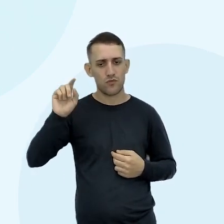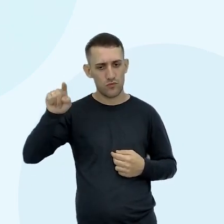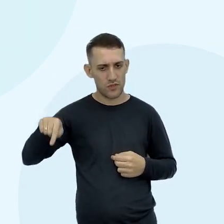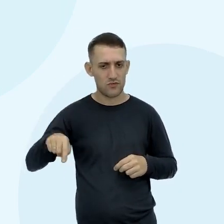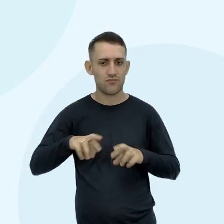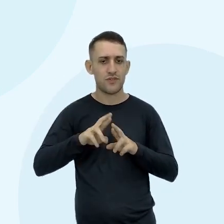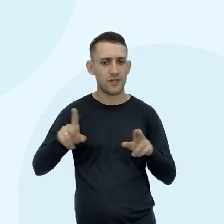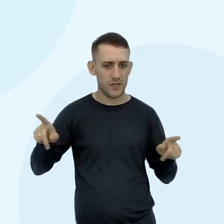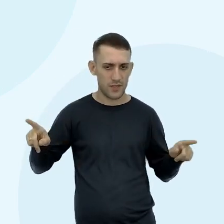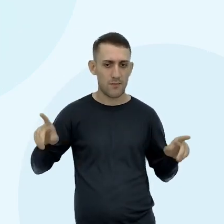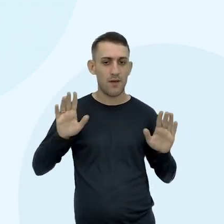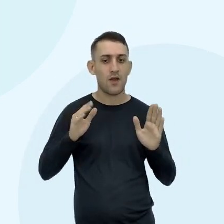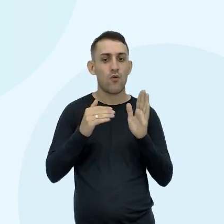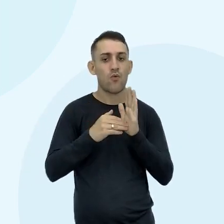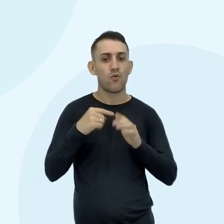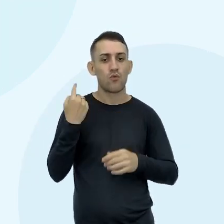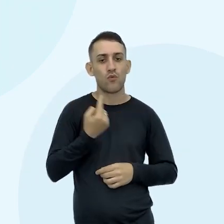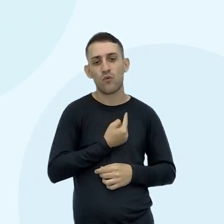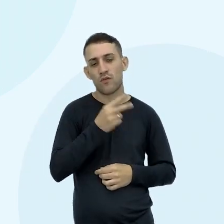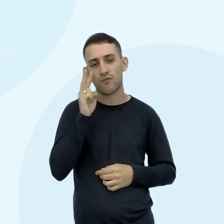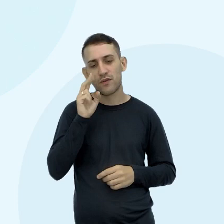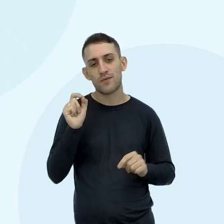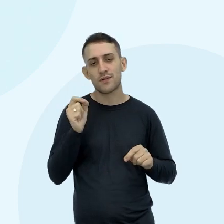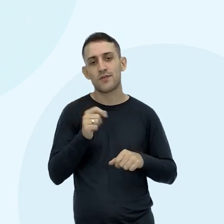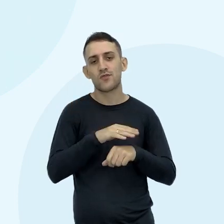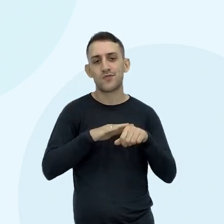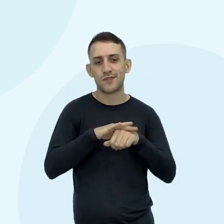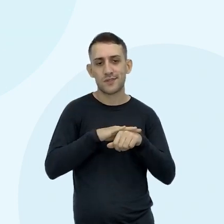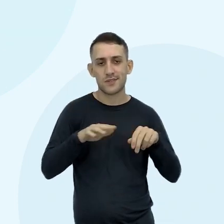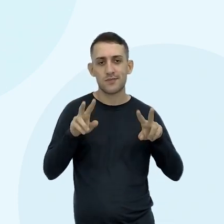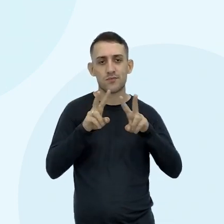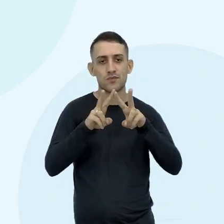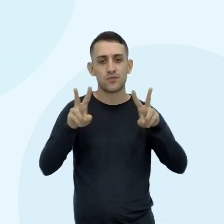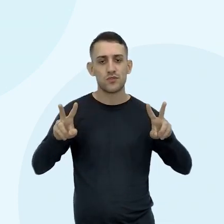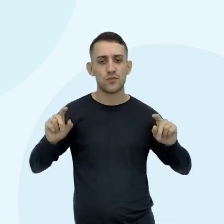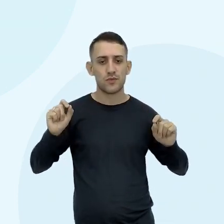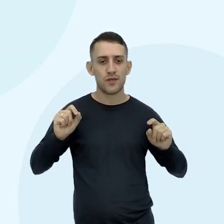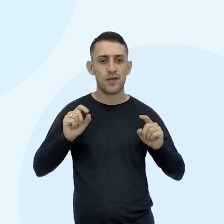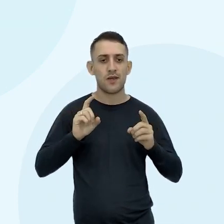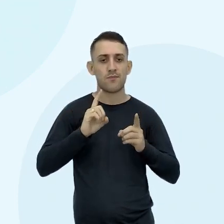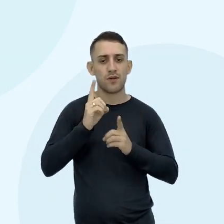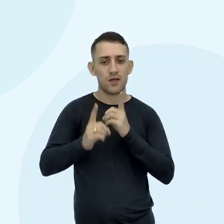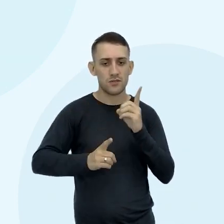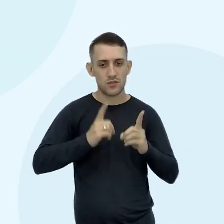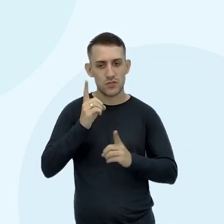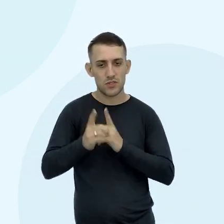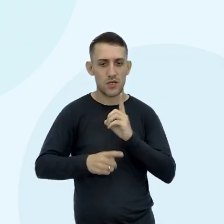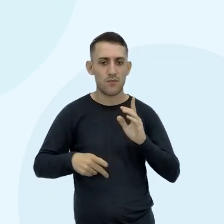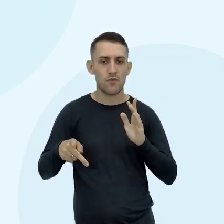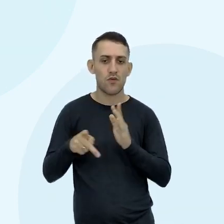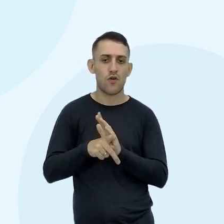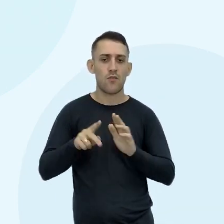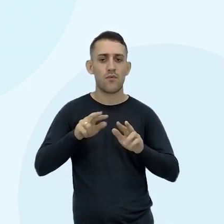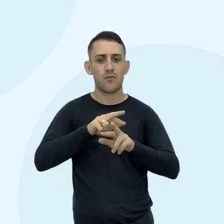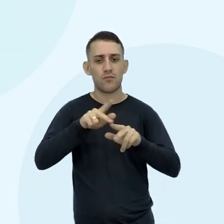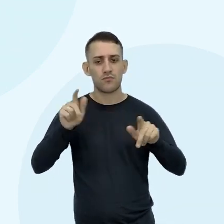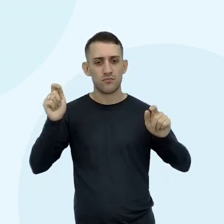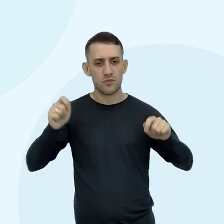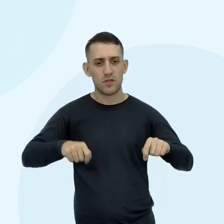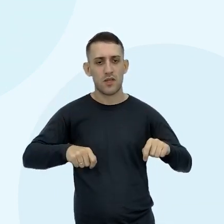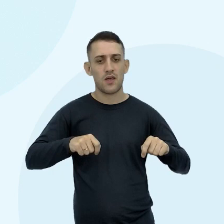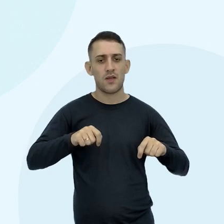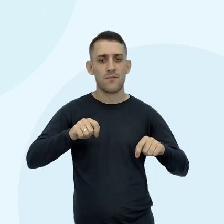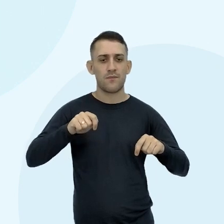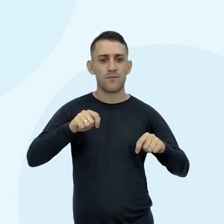E por último Ali Nós comentamos Ali A dinâmica Da deriva continental Como os continentes